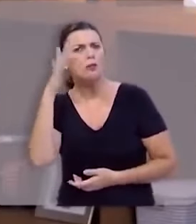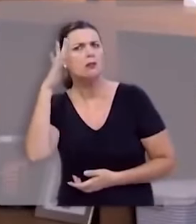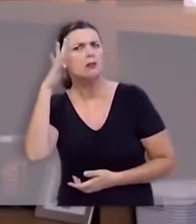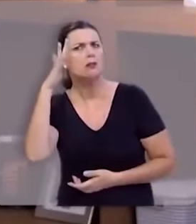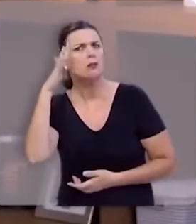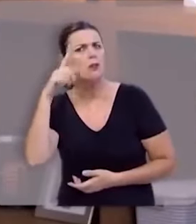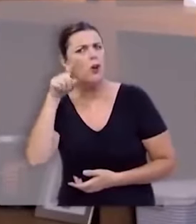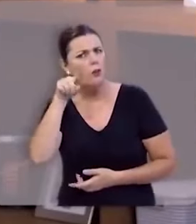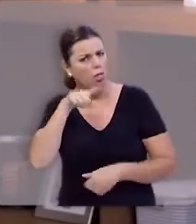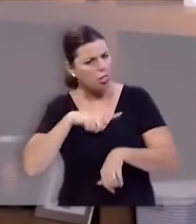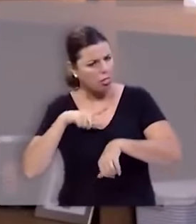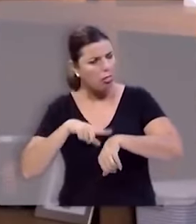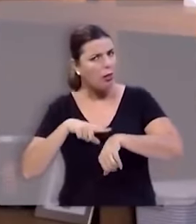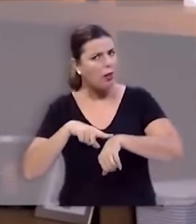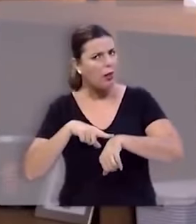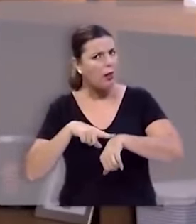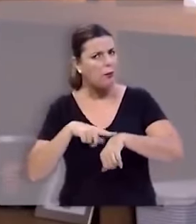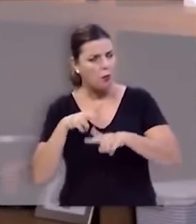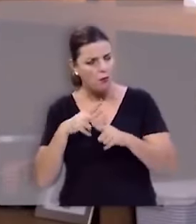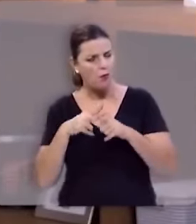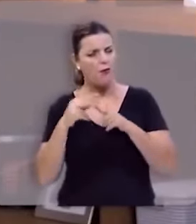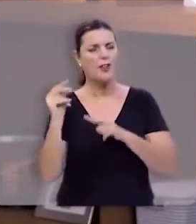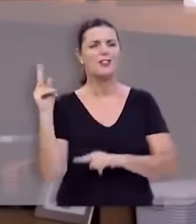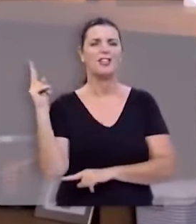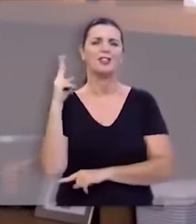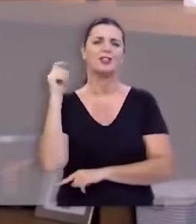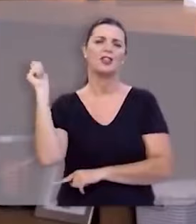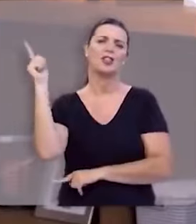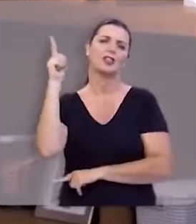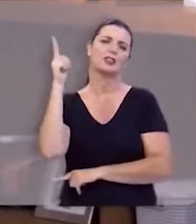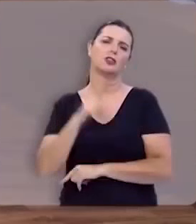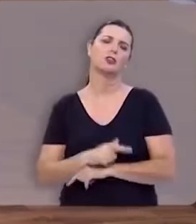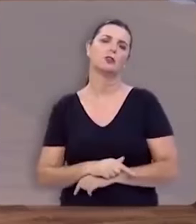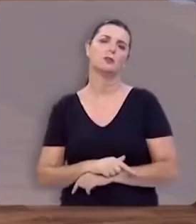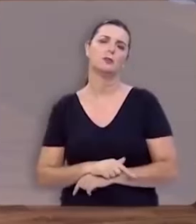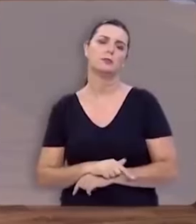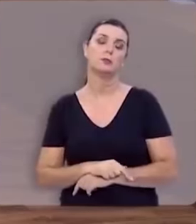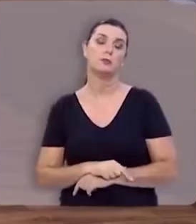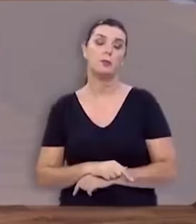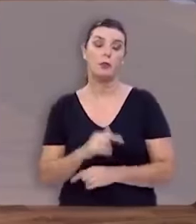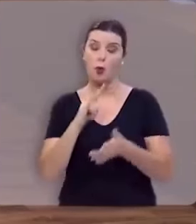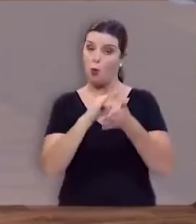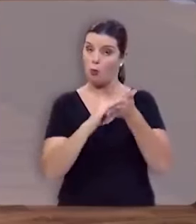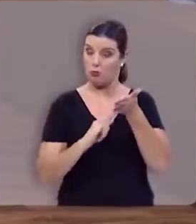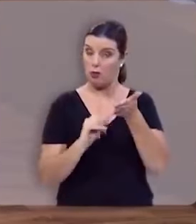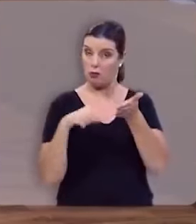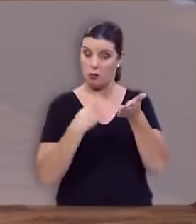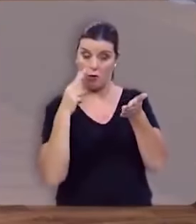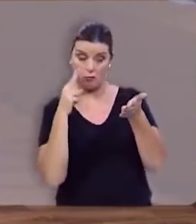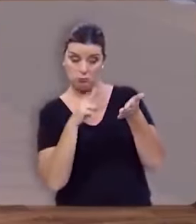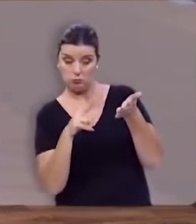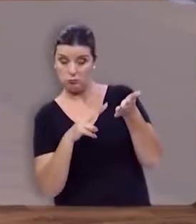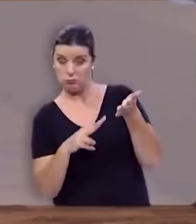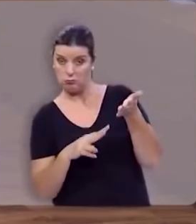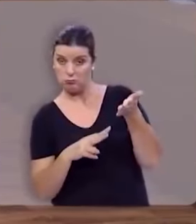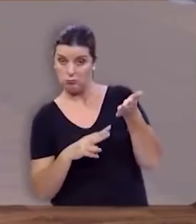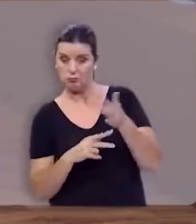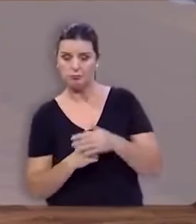que é tempo de vencer os seus gigantes o texto que nós estamos